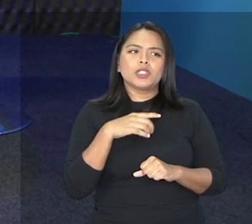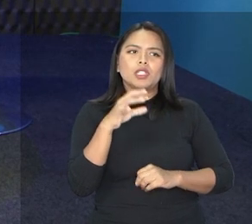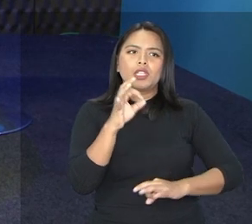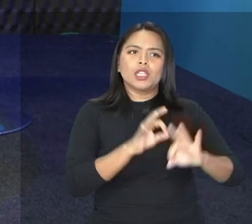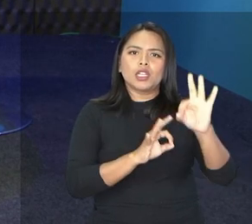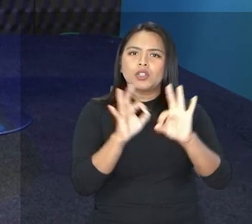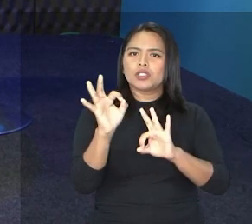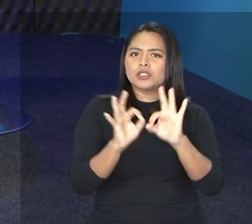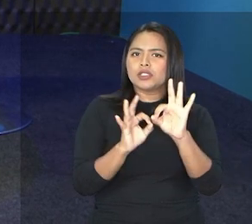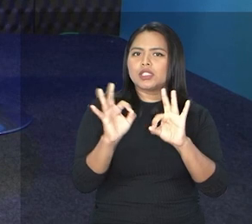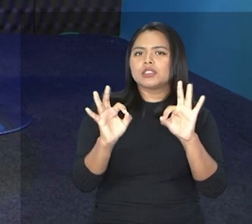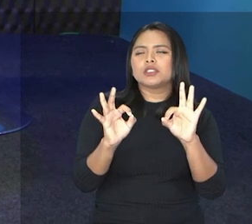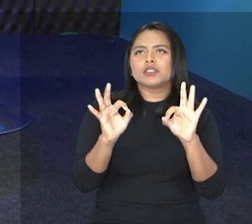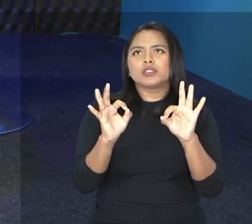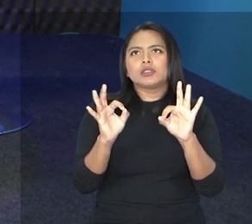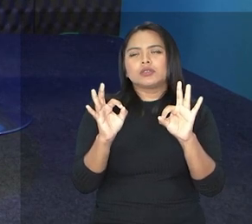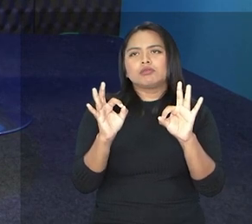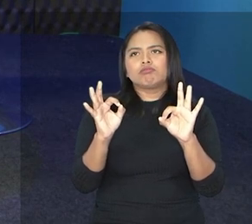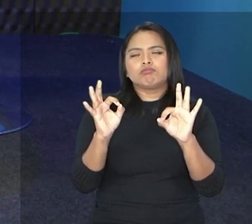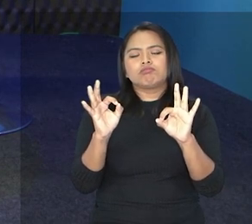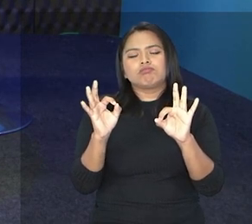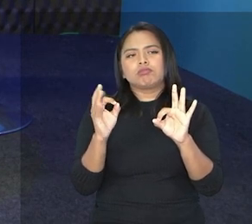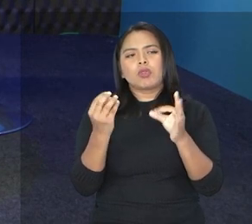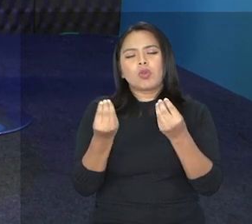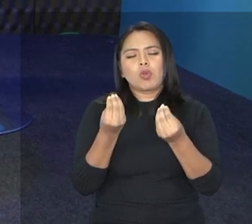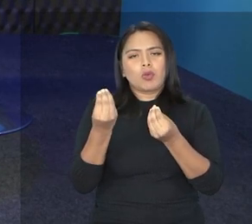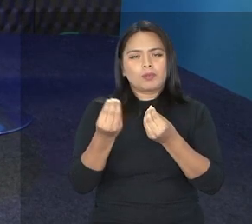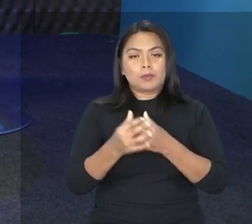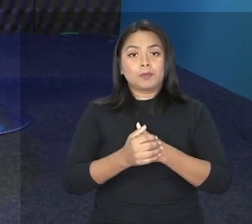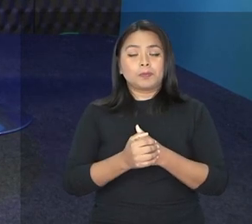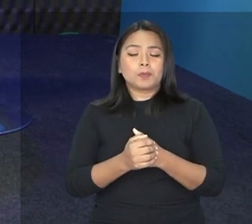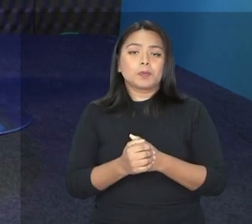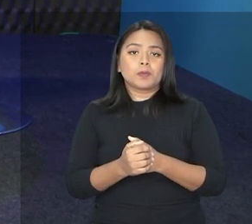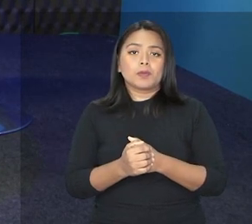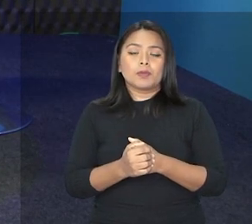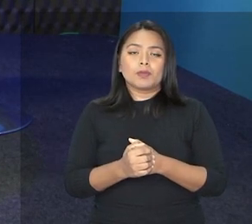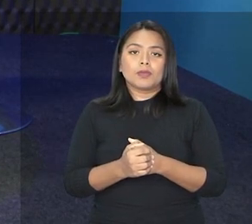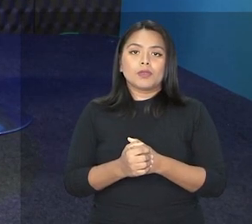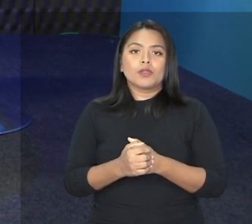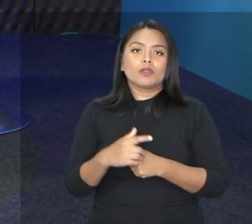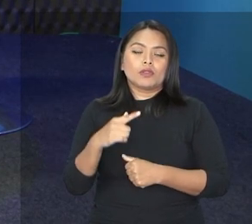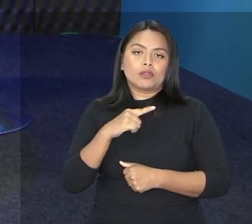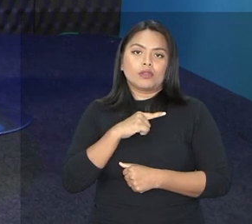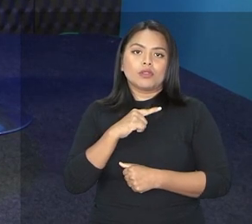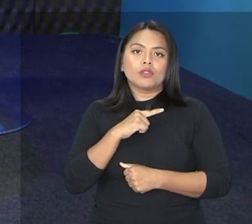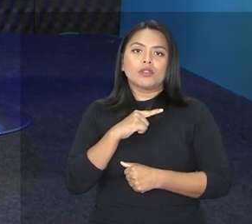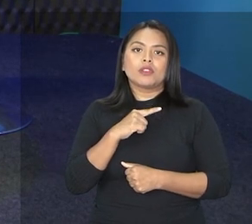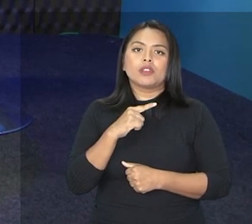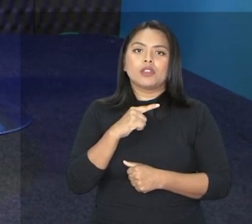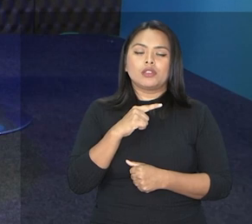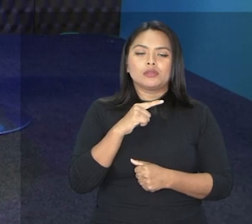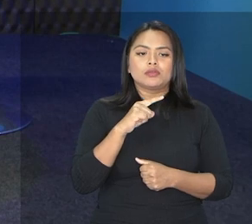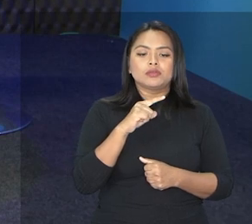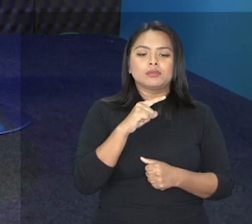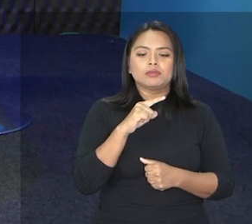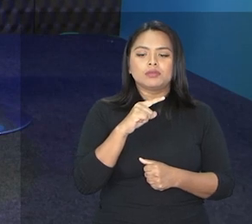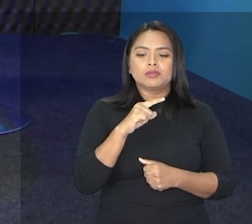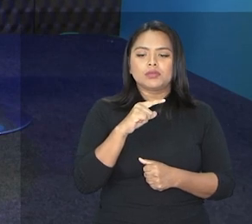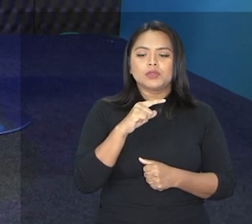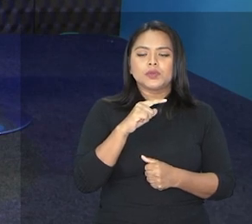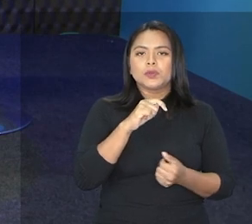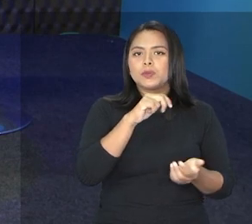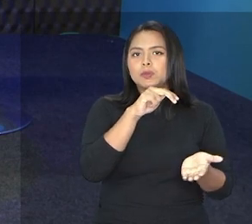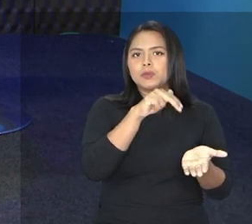foi organizado do ponto de vista administrativo e pedagógico da seguinte forma, né, nós temos algumas unidades